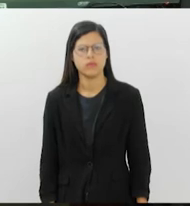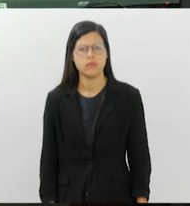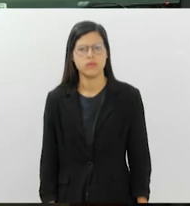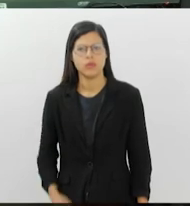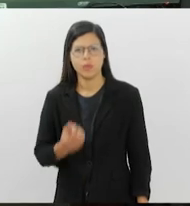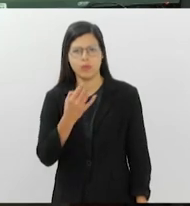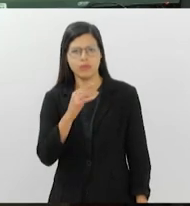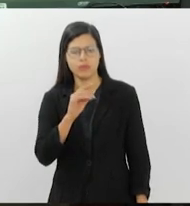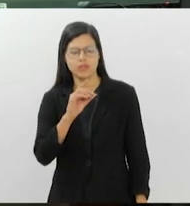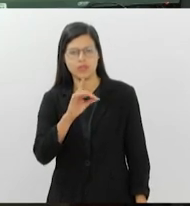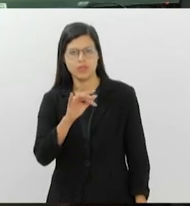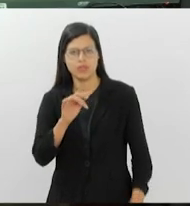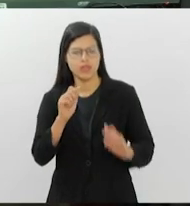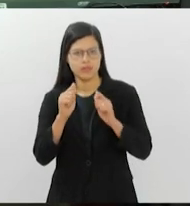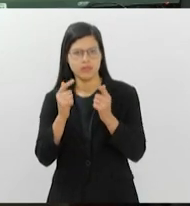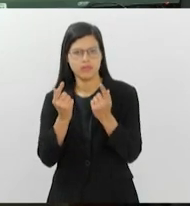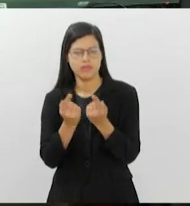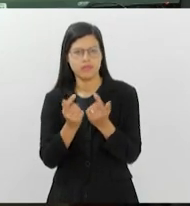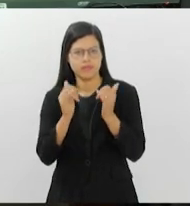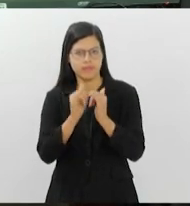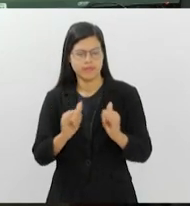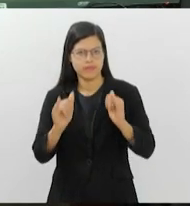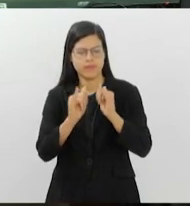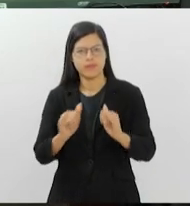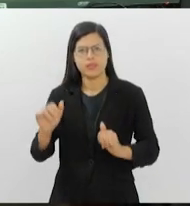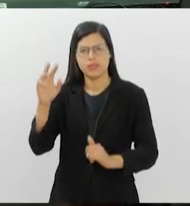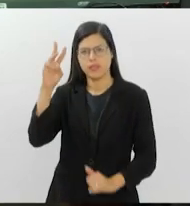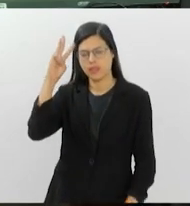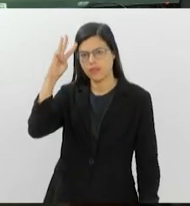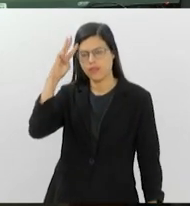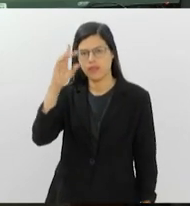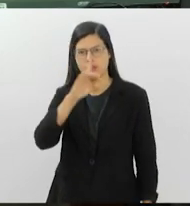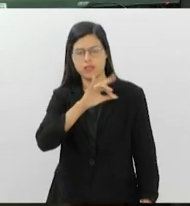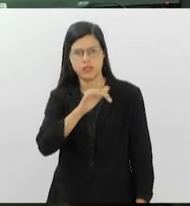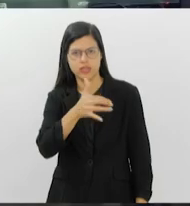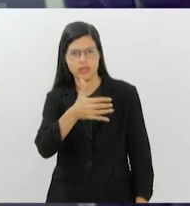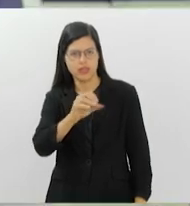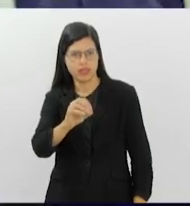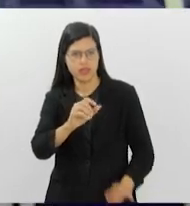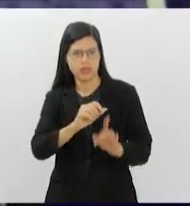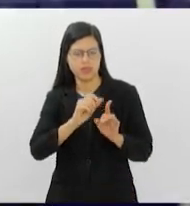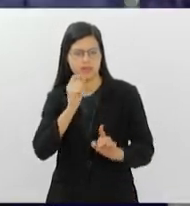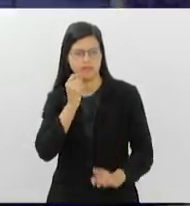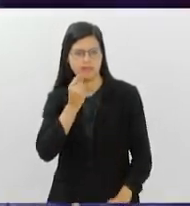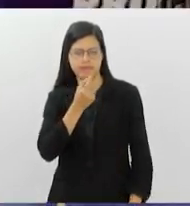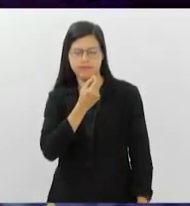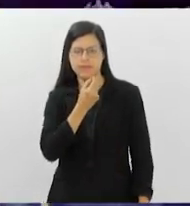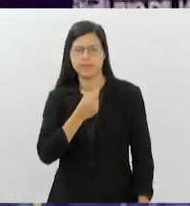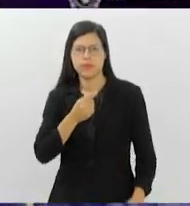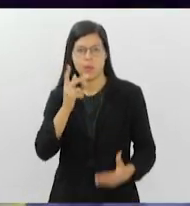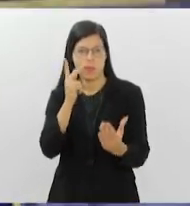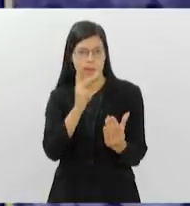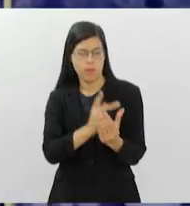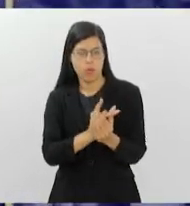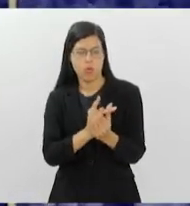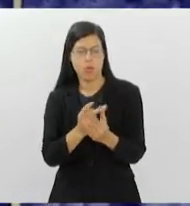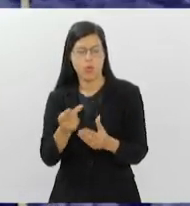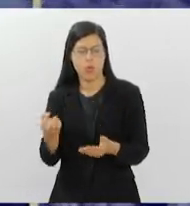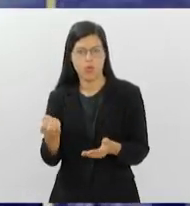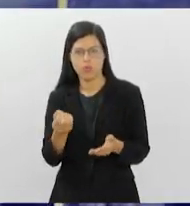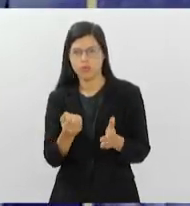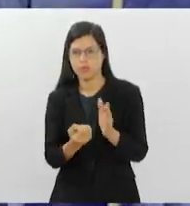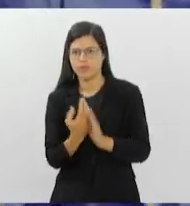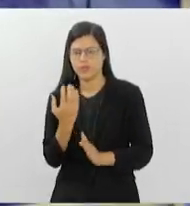O Bom Dia Alerj traz os seguintes destaques nesta terça-feira, 10 de setembro. Procon tem novo posto de